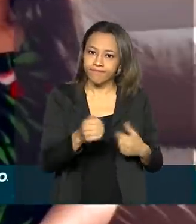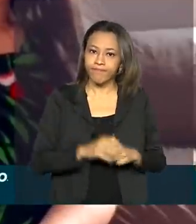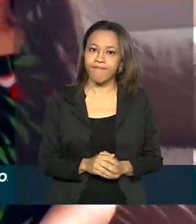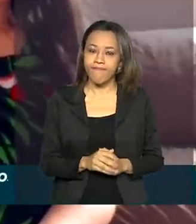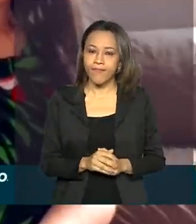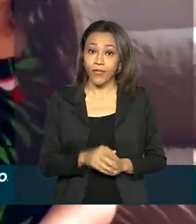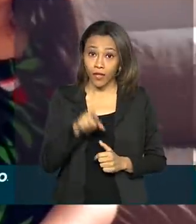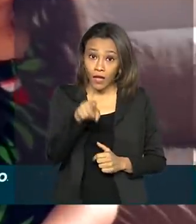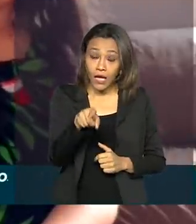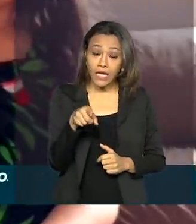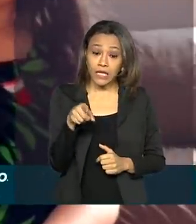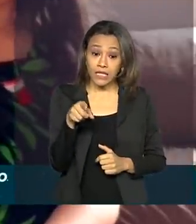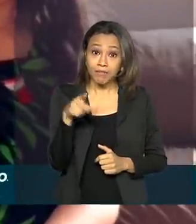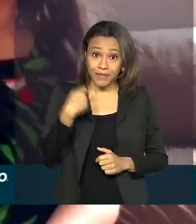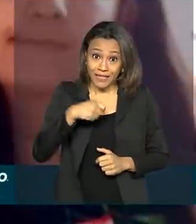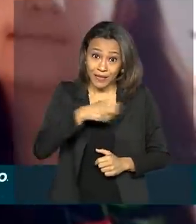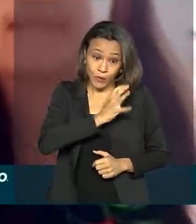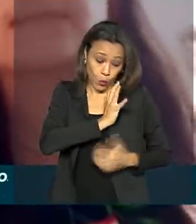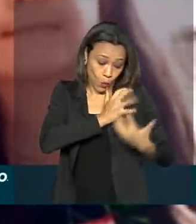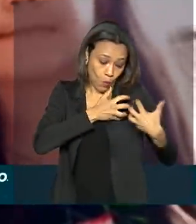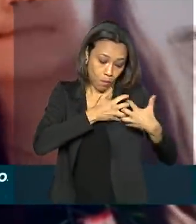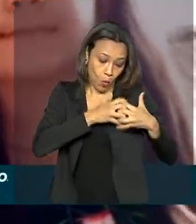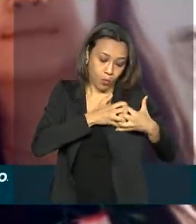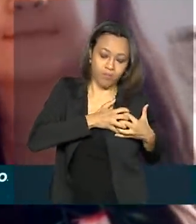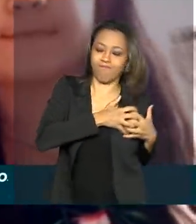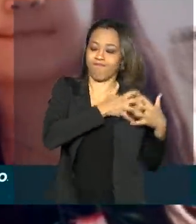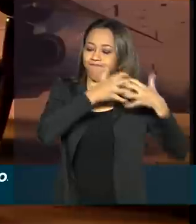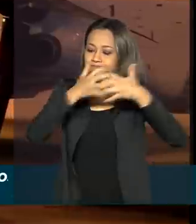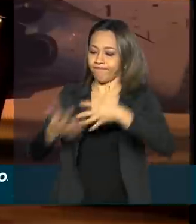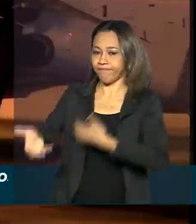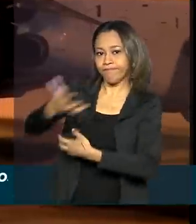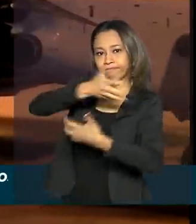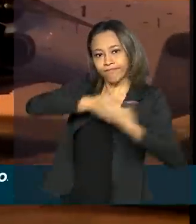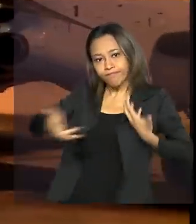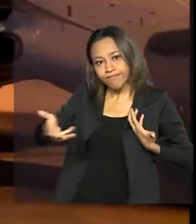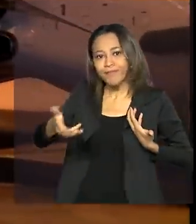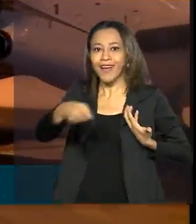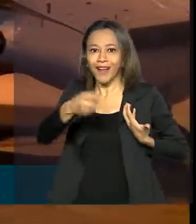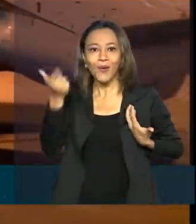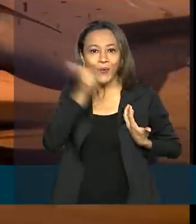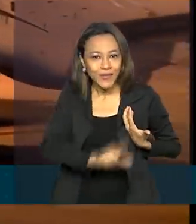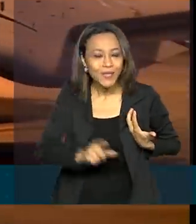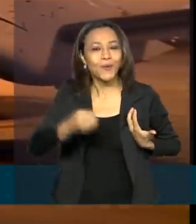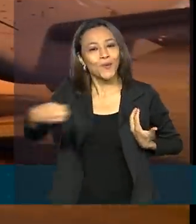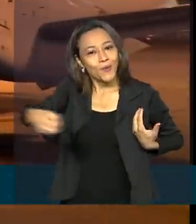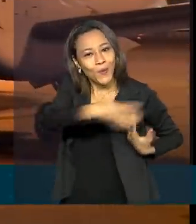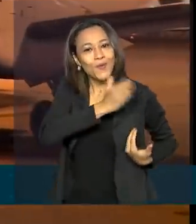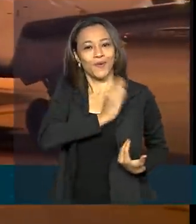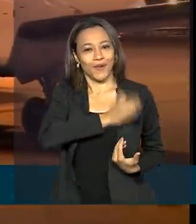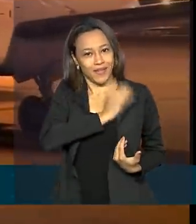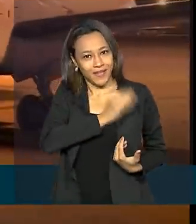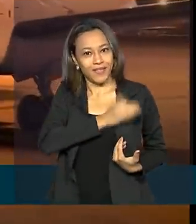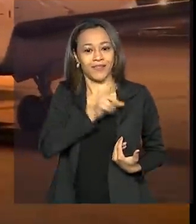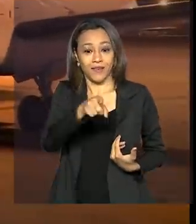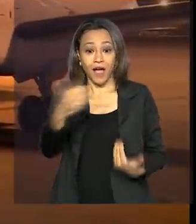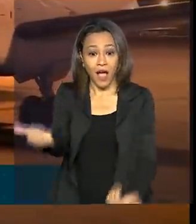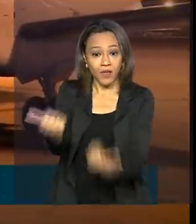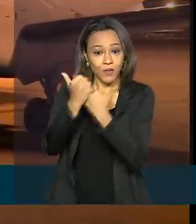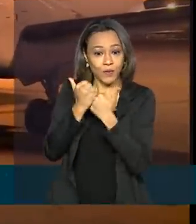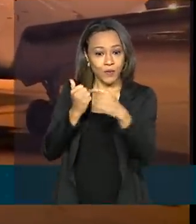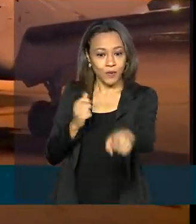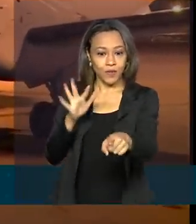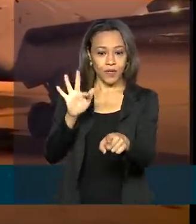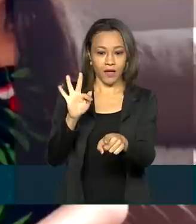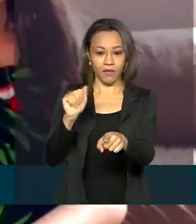ela teve indicação de transplante. E a vitória só foi possível com o coração novo para a Alícia e a ajuda da Força